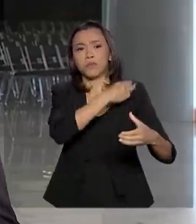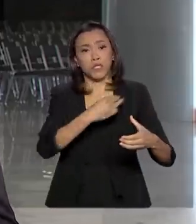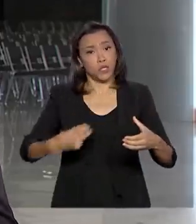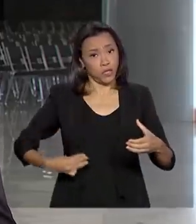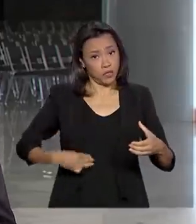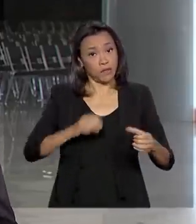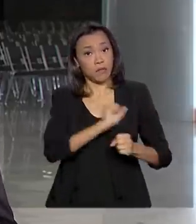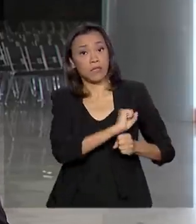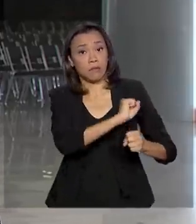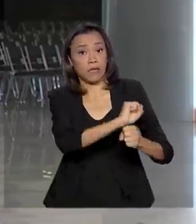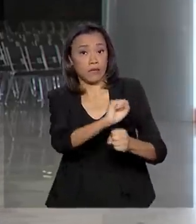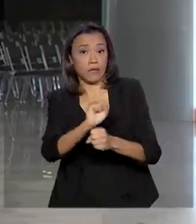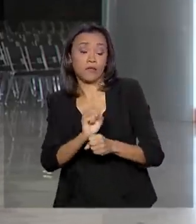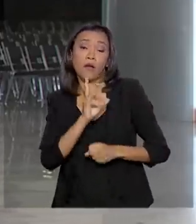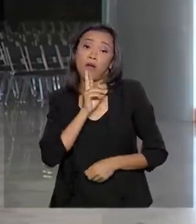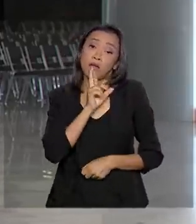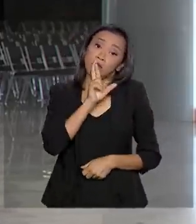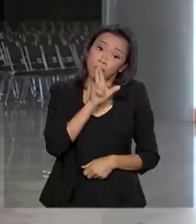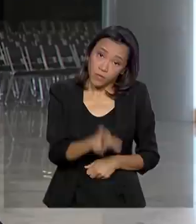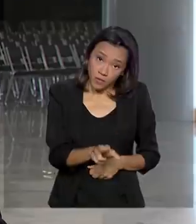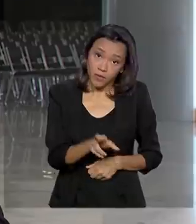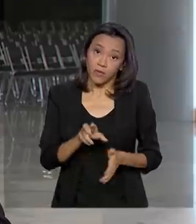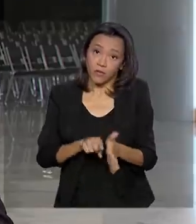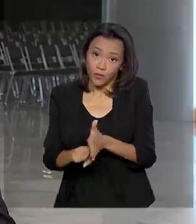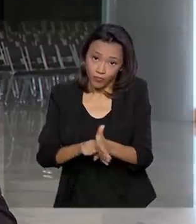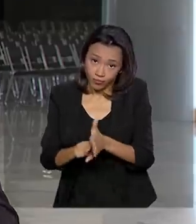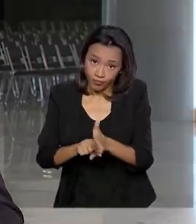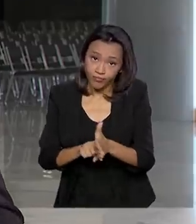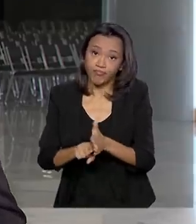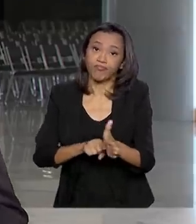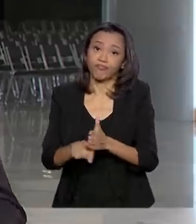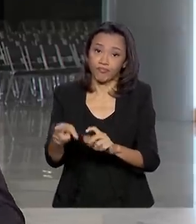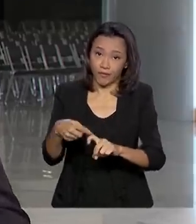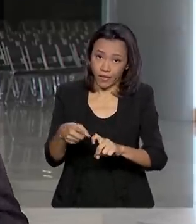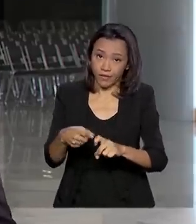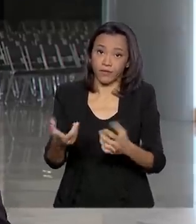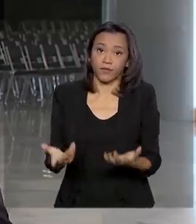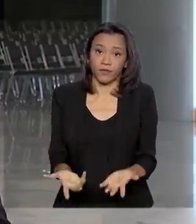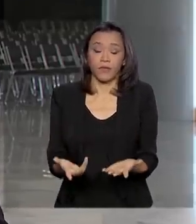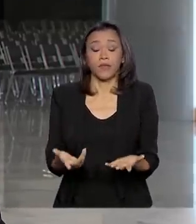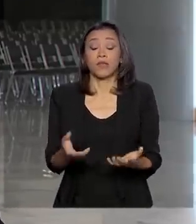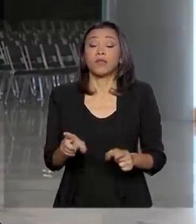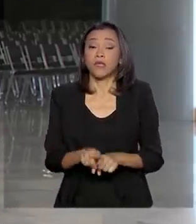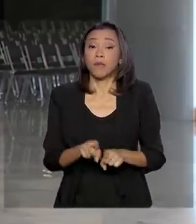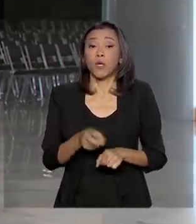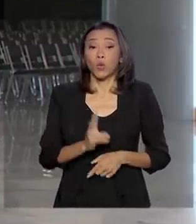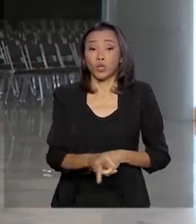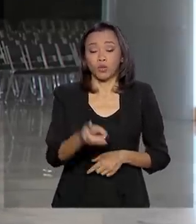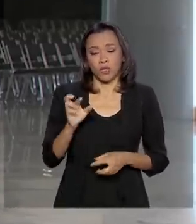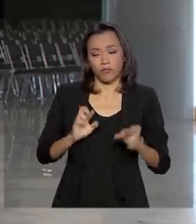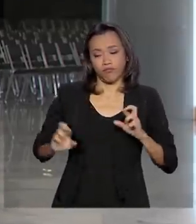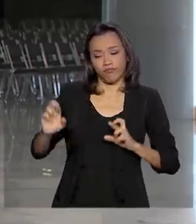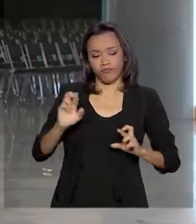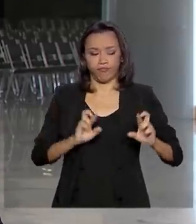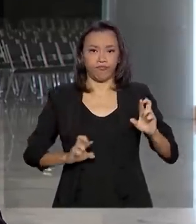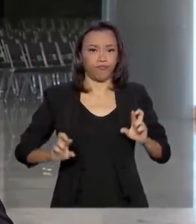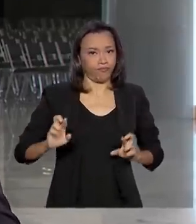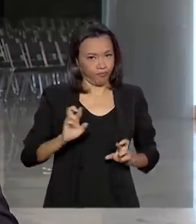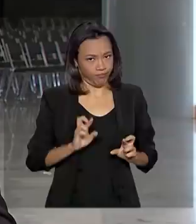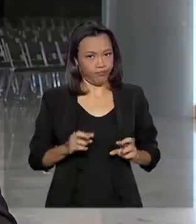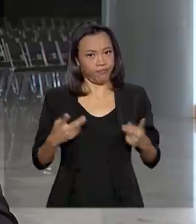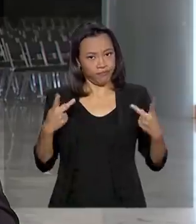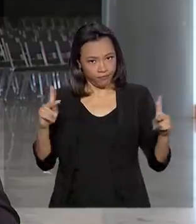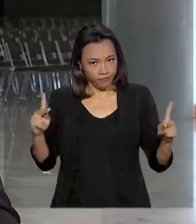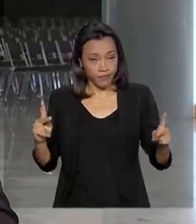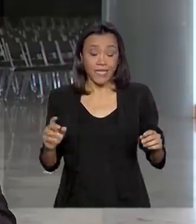aguardam para hoje o resultado de exames e também continuam sendo monitorados. Caso o